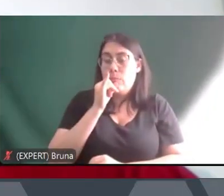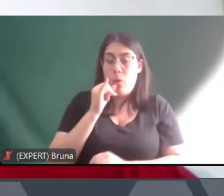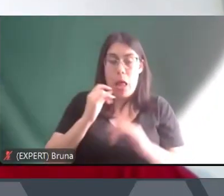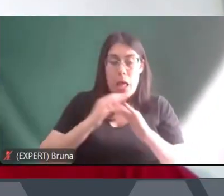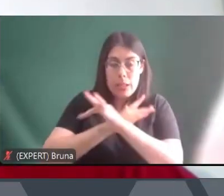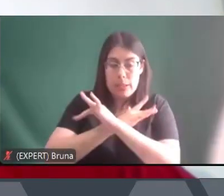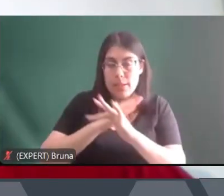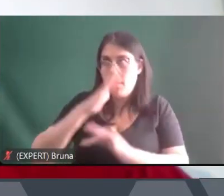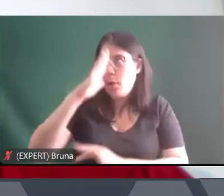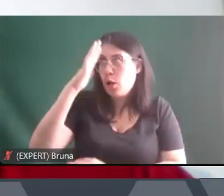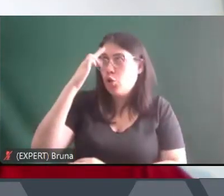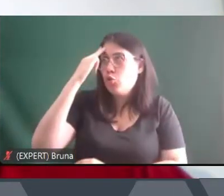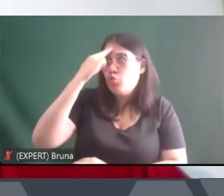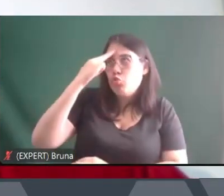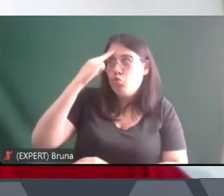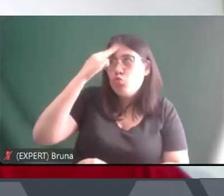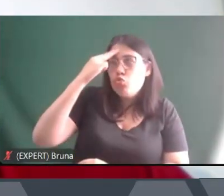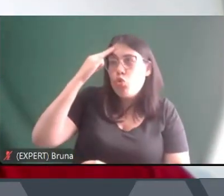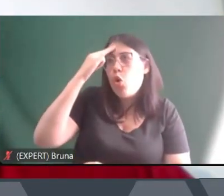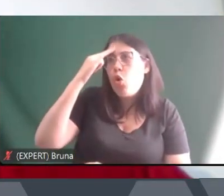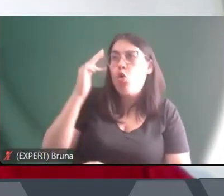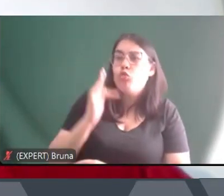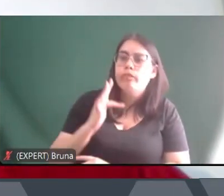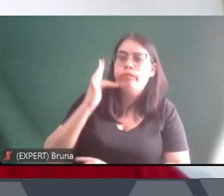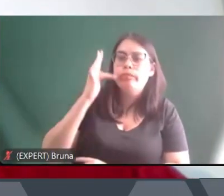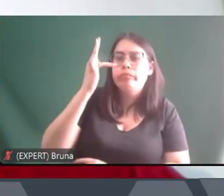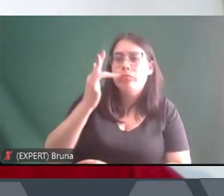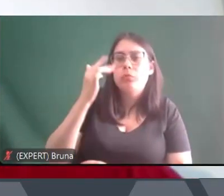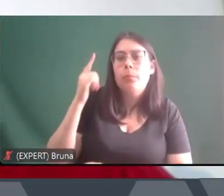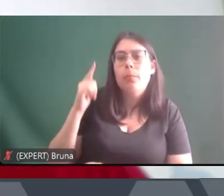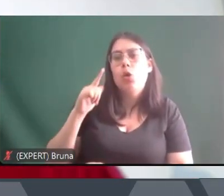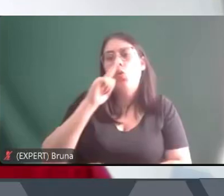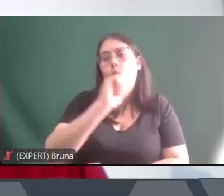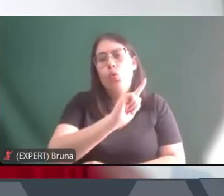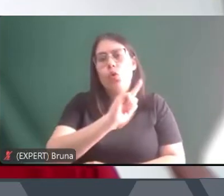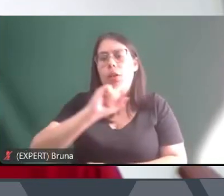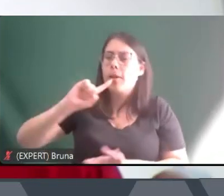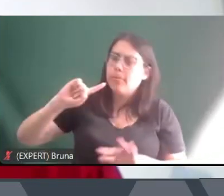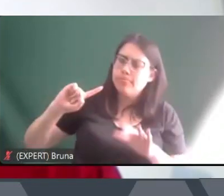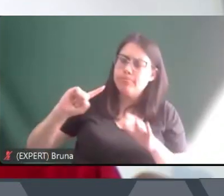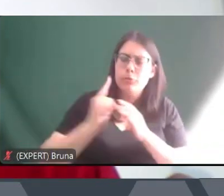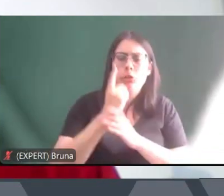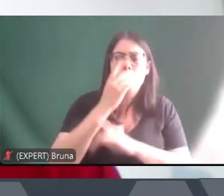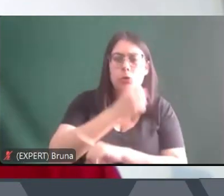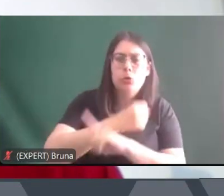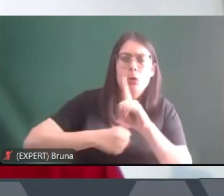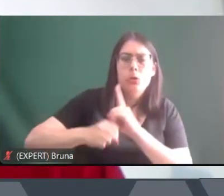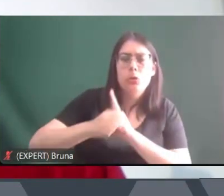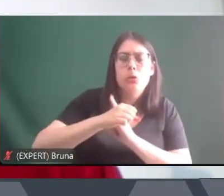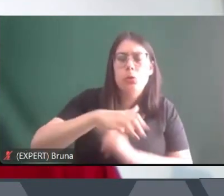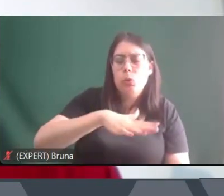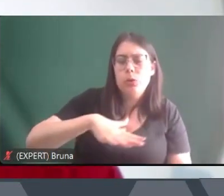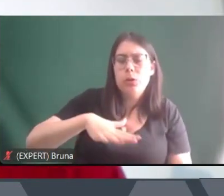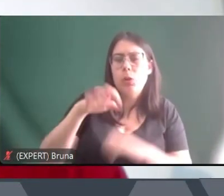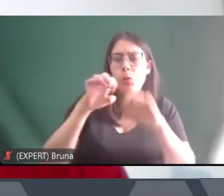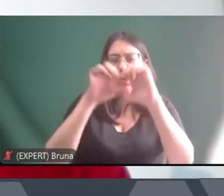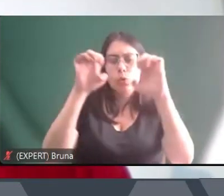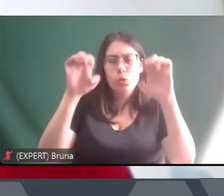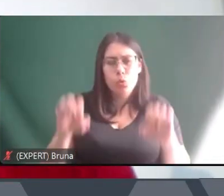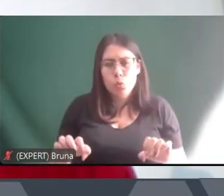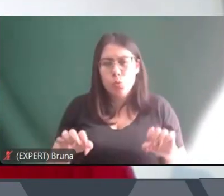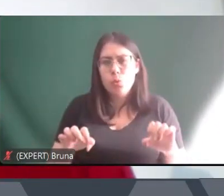de sonho utópico que permitiria a ascensão social de estruturas que até então eram muito